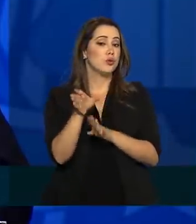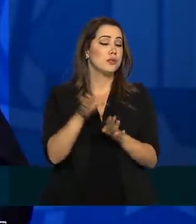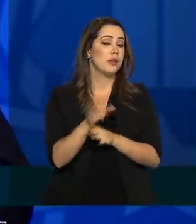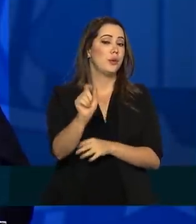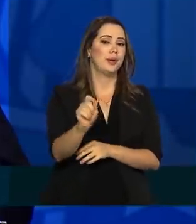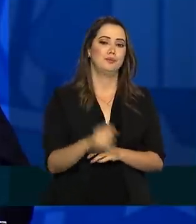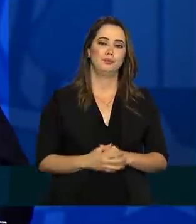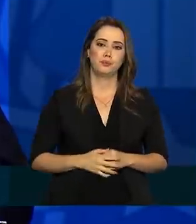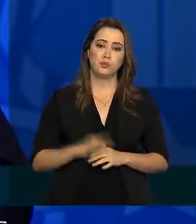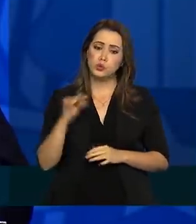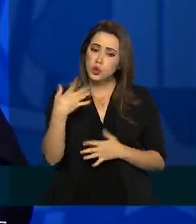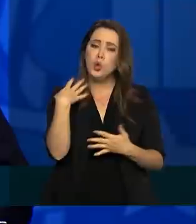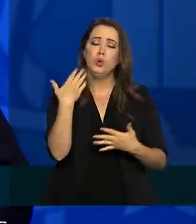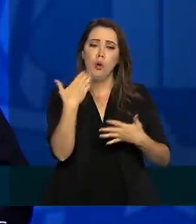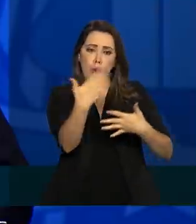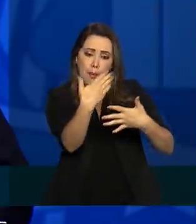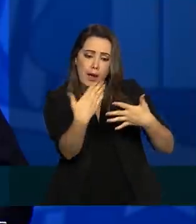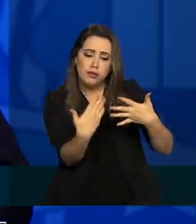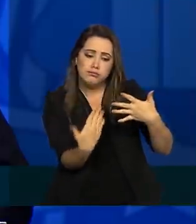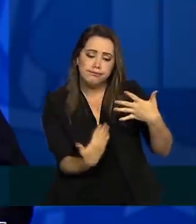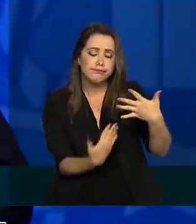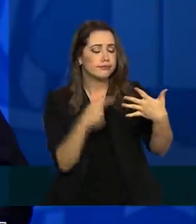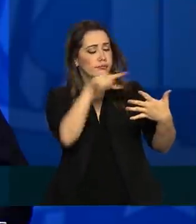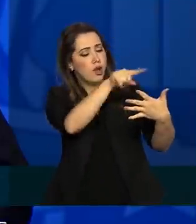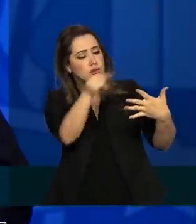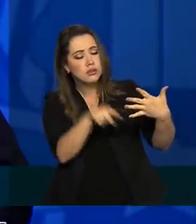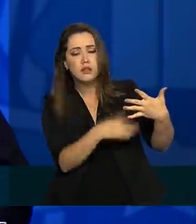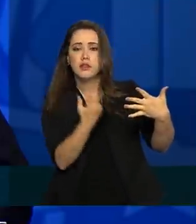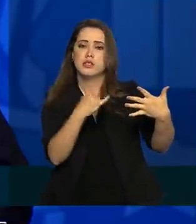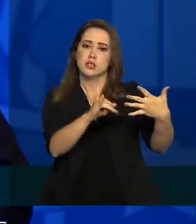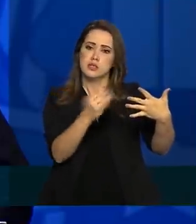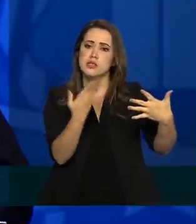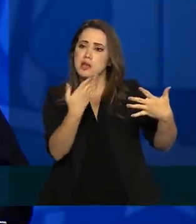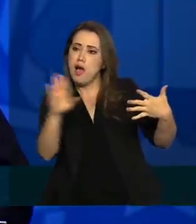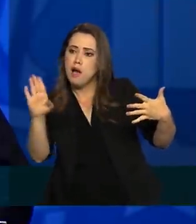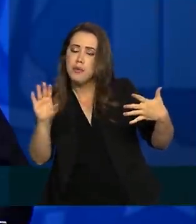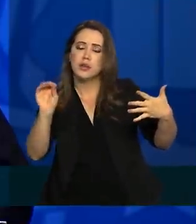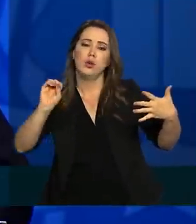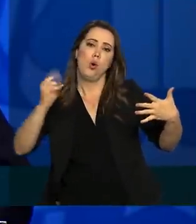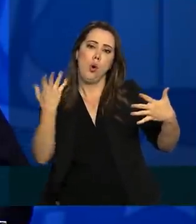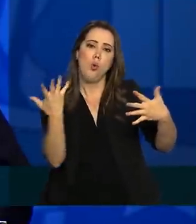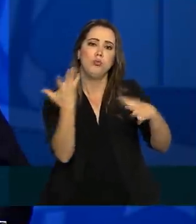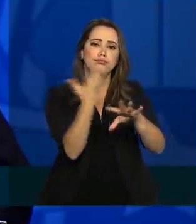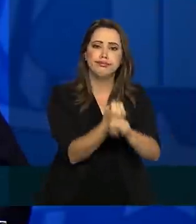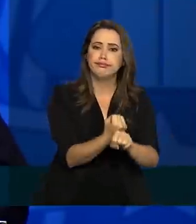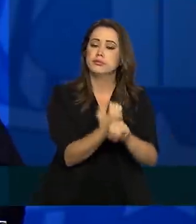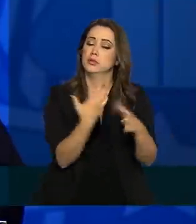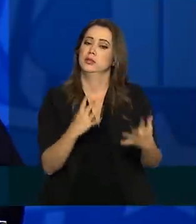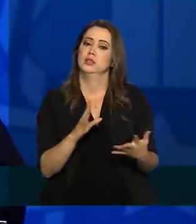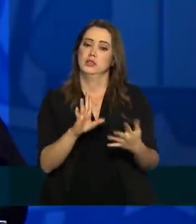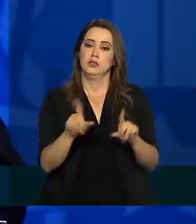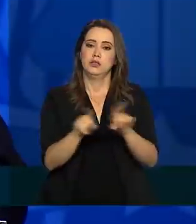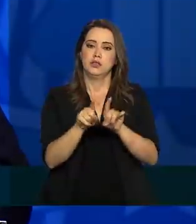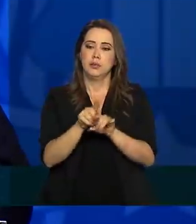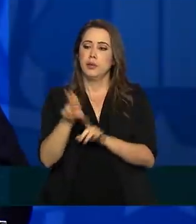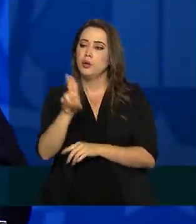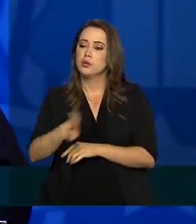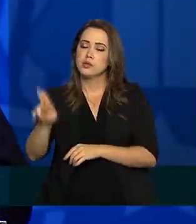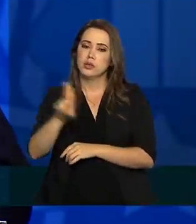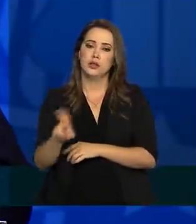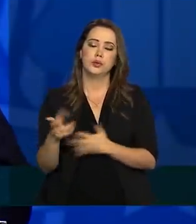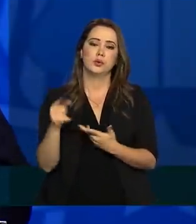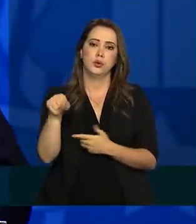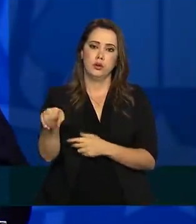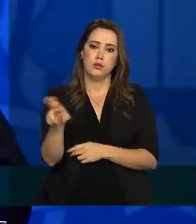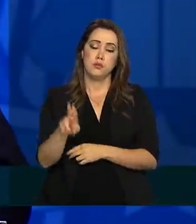observado e que as medidas não farmacológicas de prevenção sejam também consideradas, complementando o que o